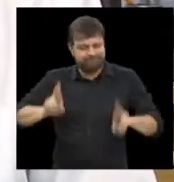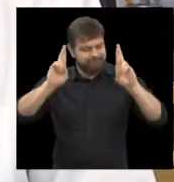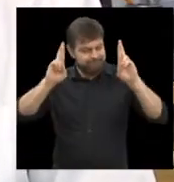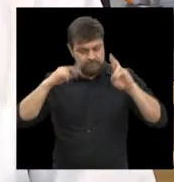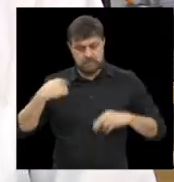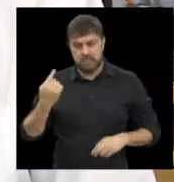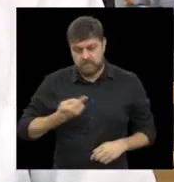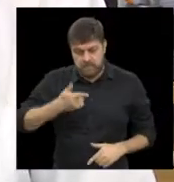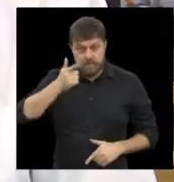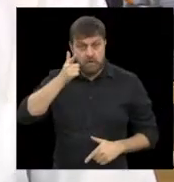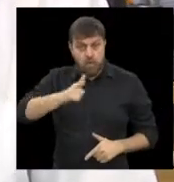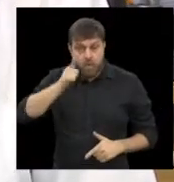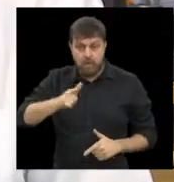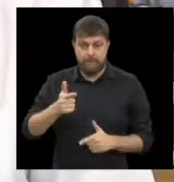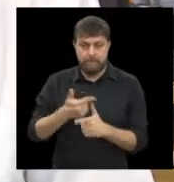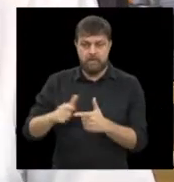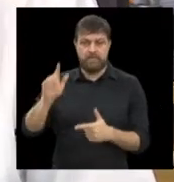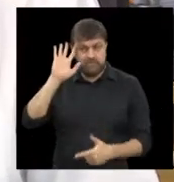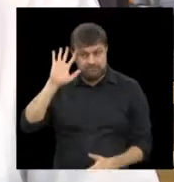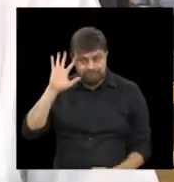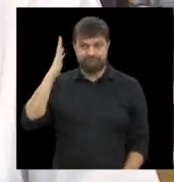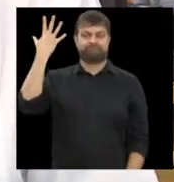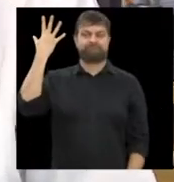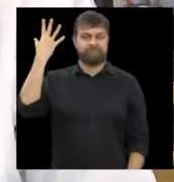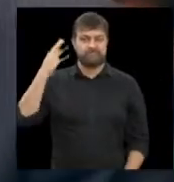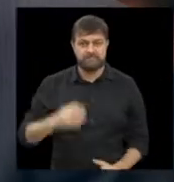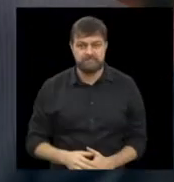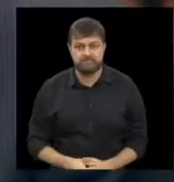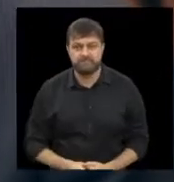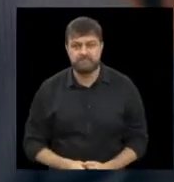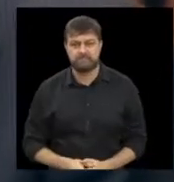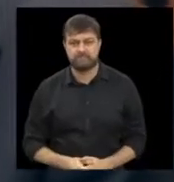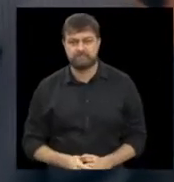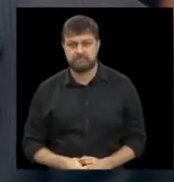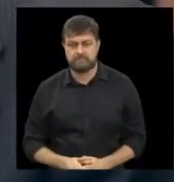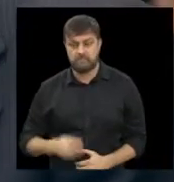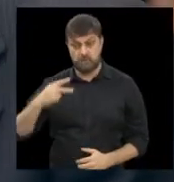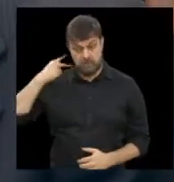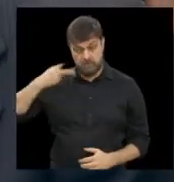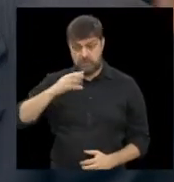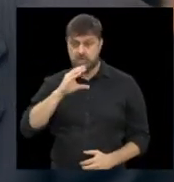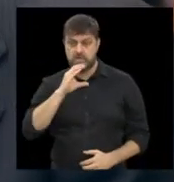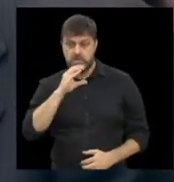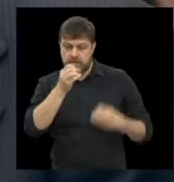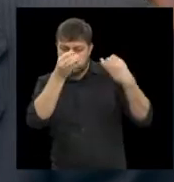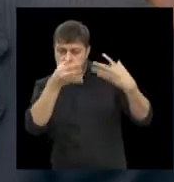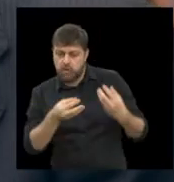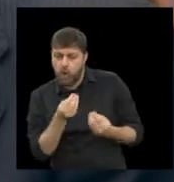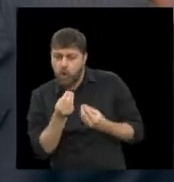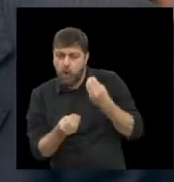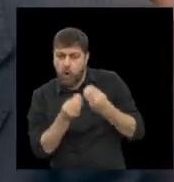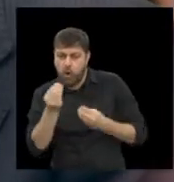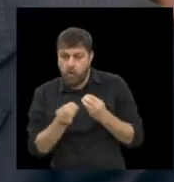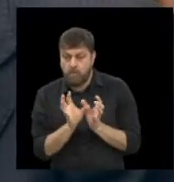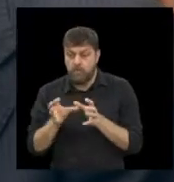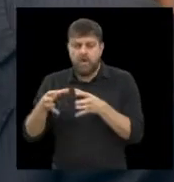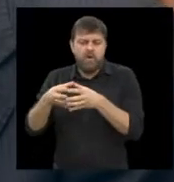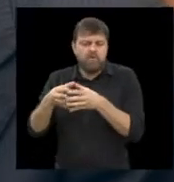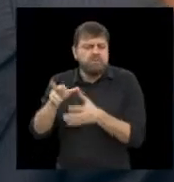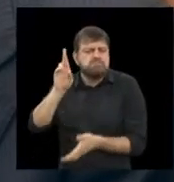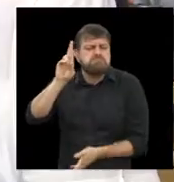uma solução para resolver essa situação. O parlamentar explicou como funciona a comissão de